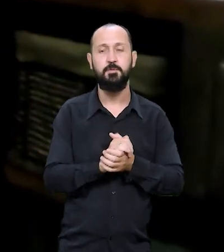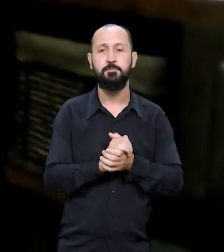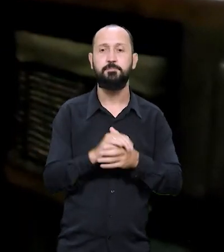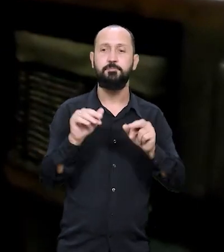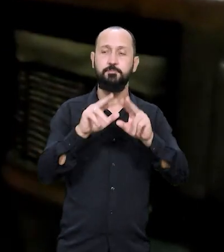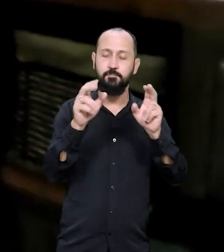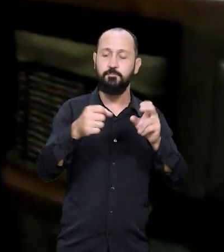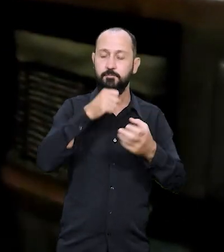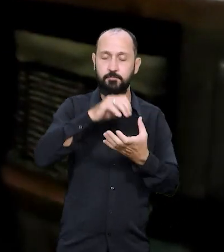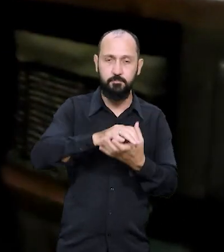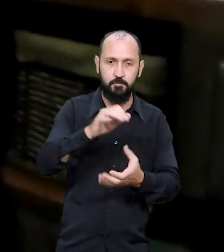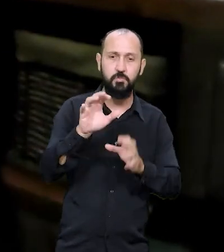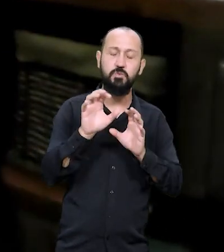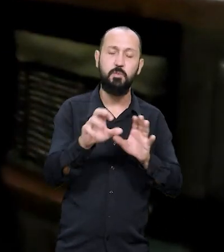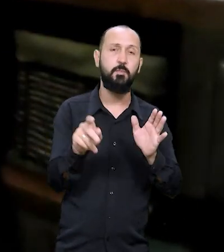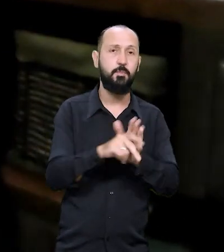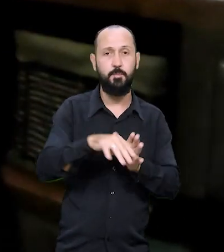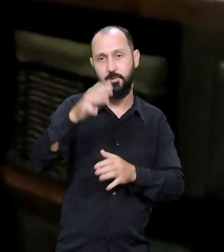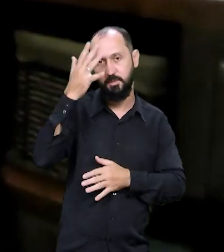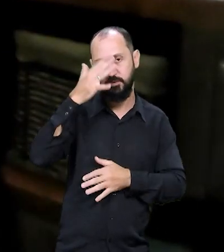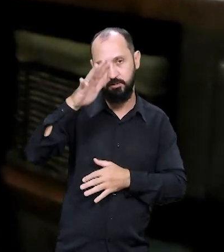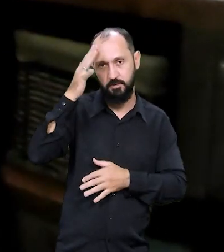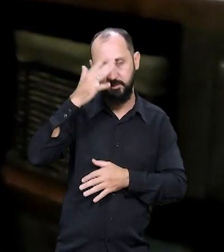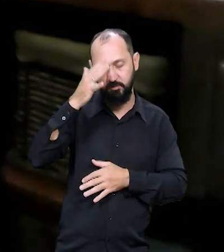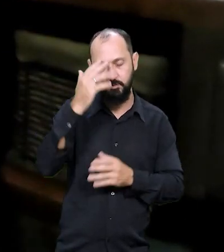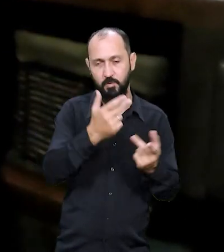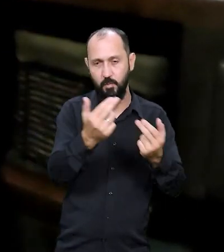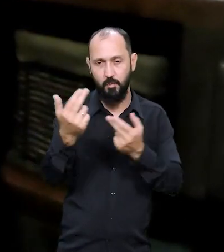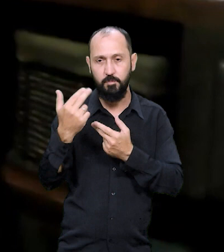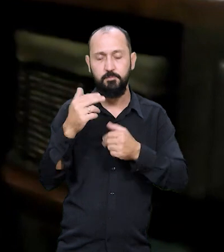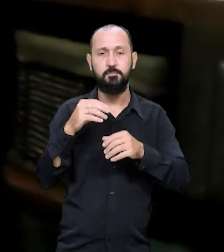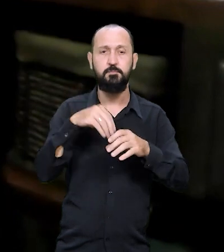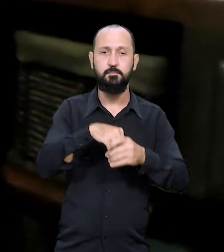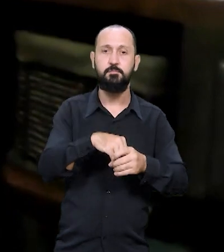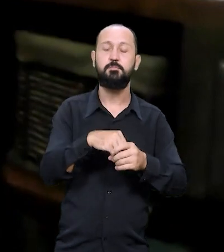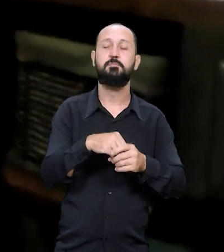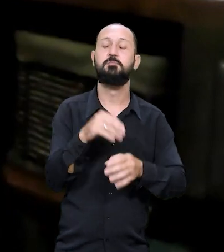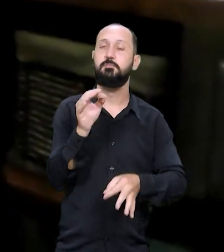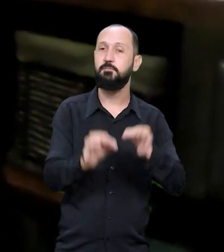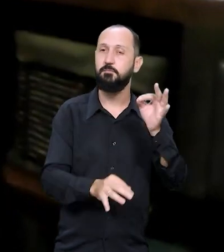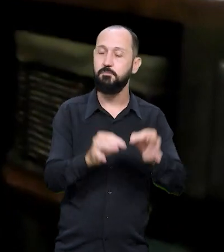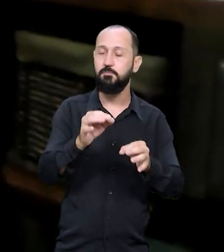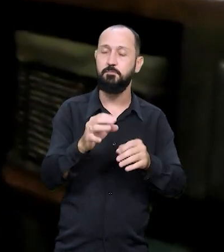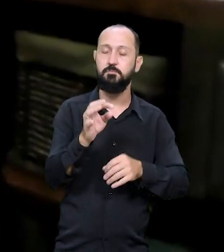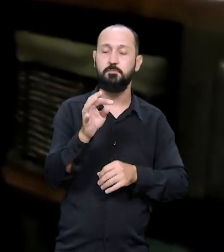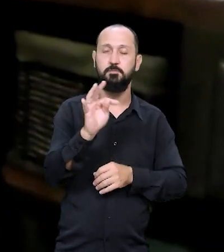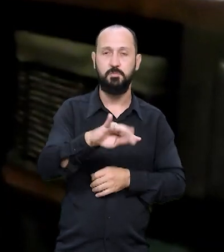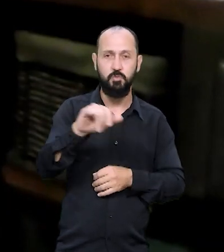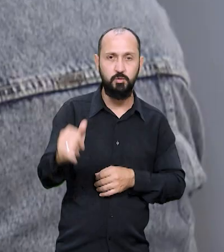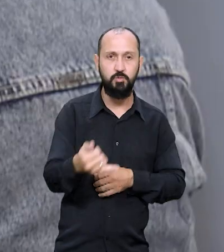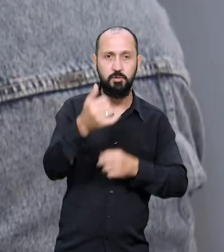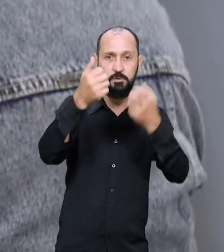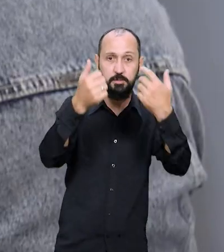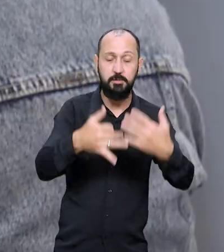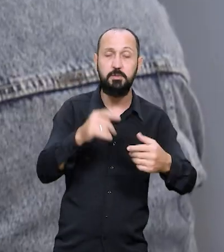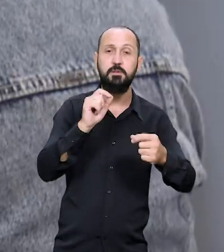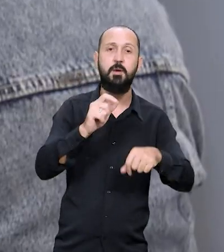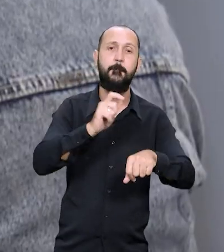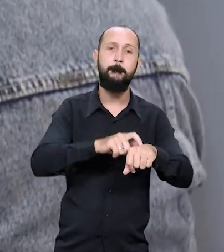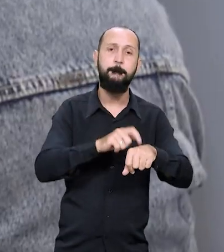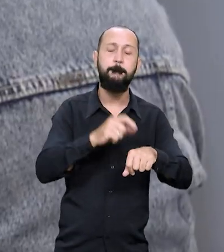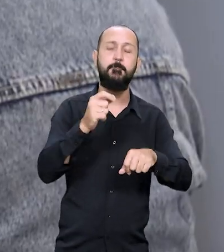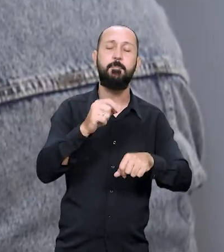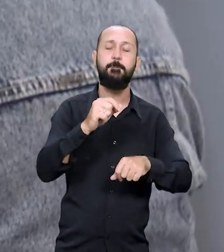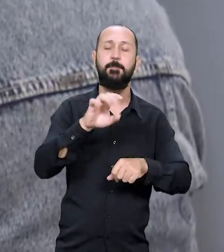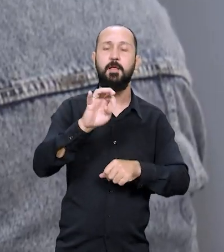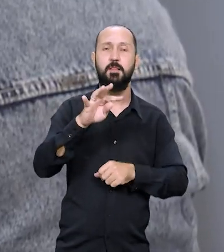tratar o envelhecimento de uma forma natural, como as outras fases da vida. A juíza do TJDFT explica que